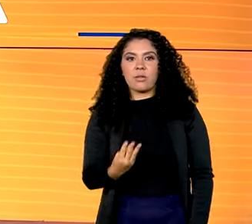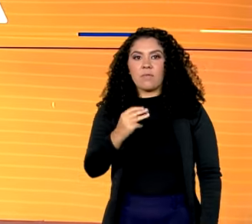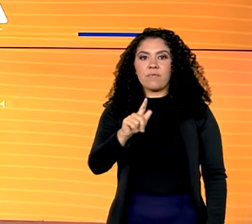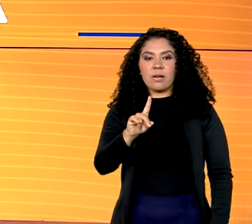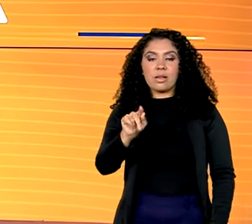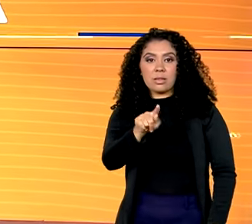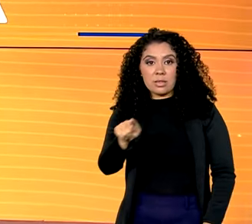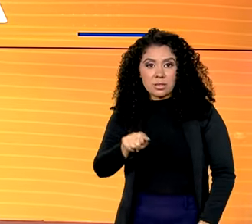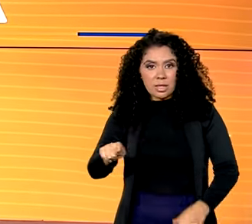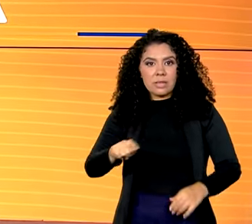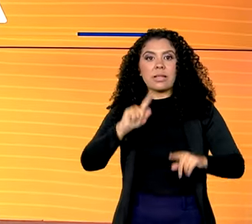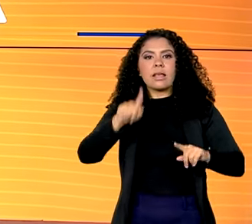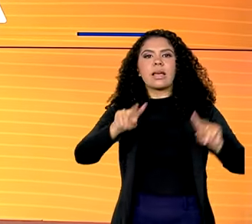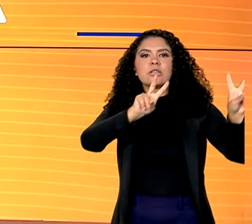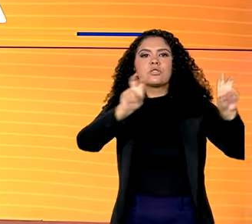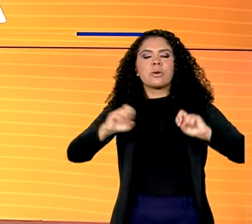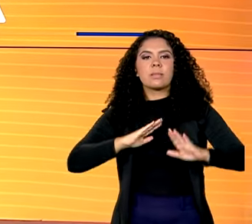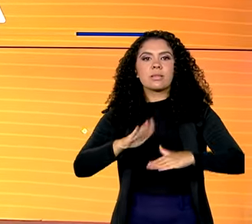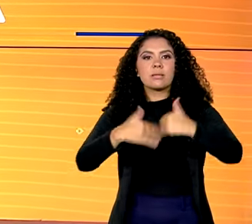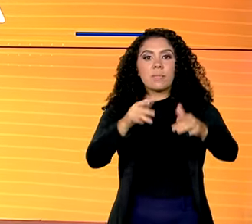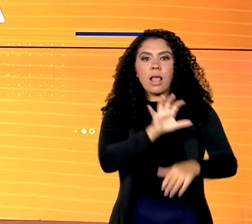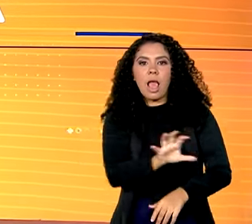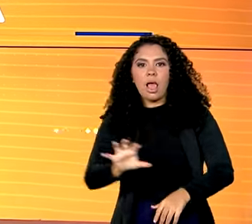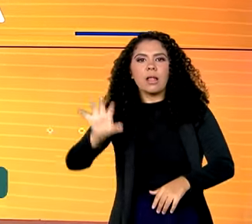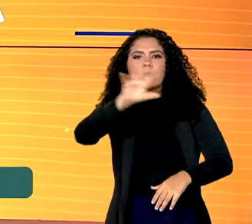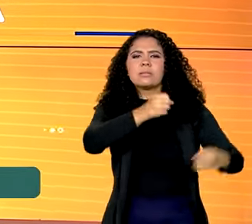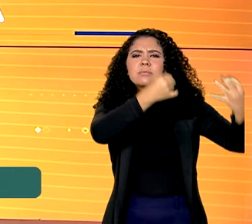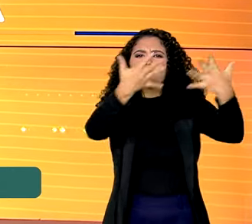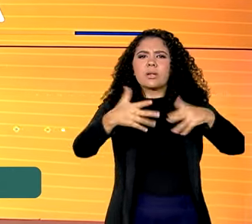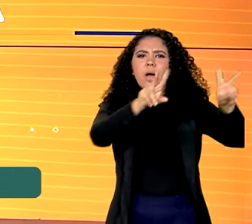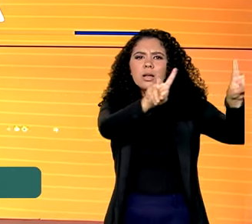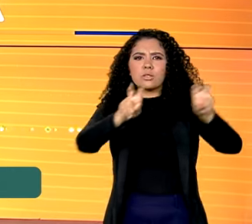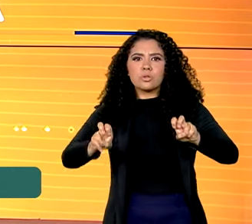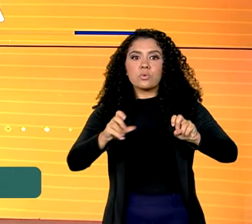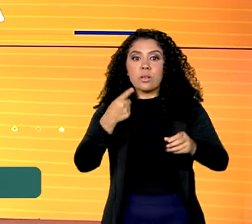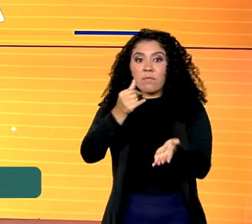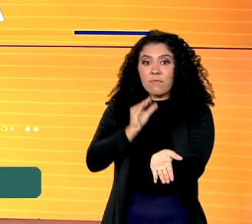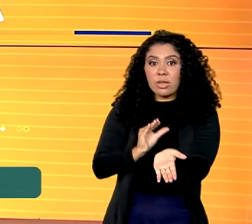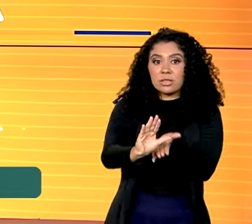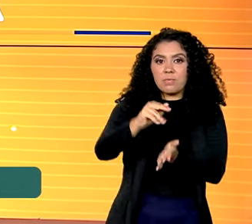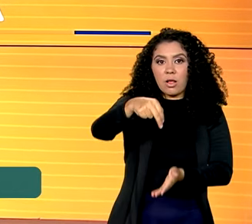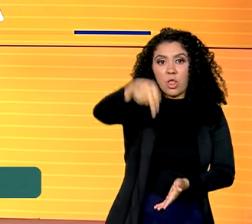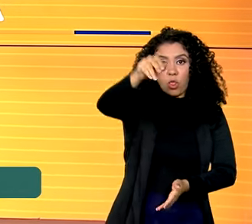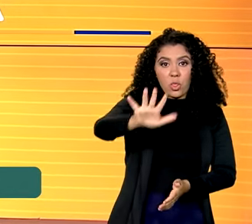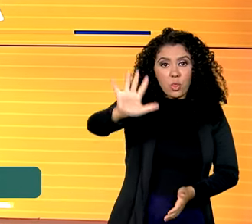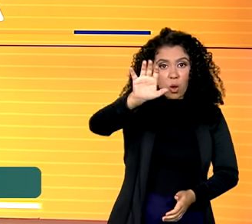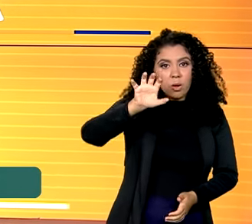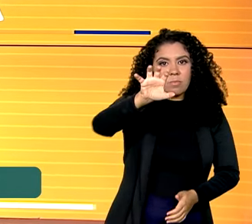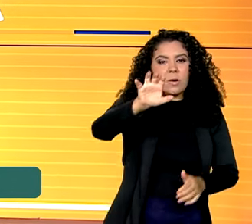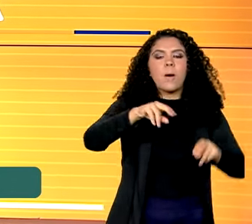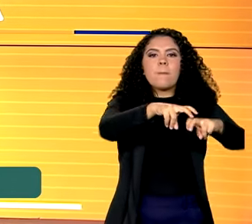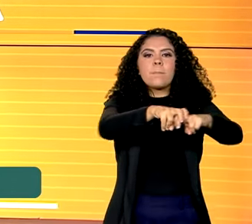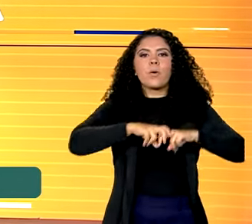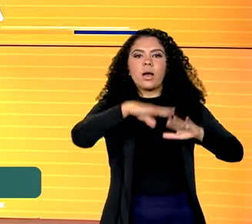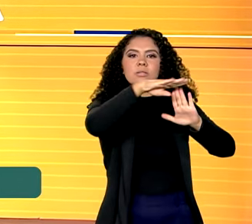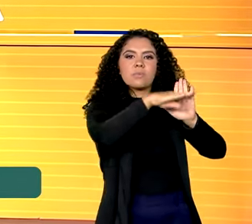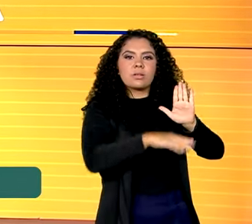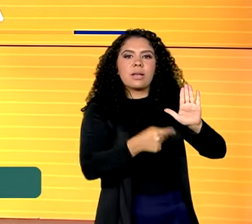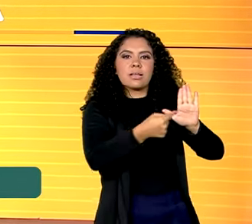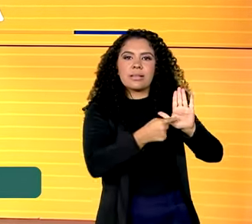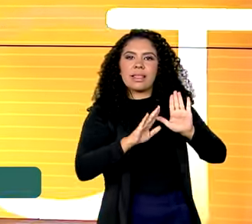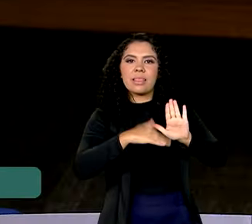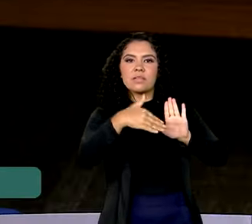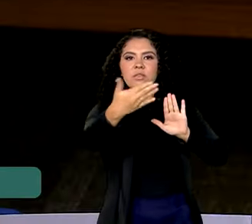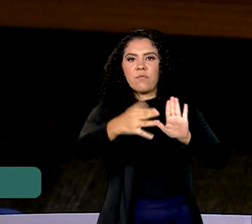Entre outros assuntos, ele falou sobre investimentos na região norte por meio do projeto Desenvolve a Amazônia. Vamos